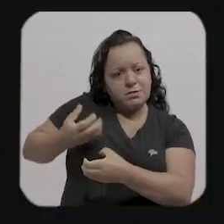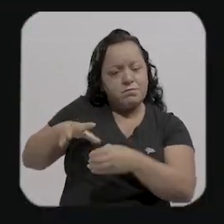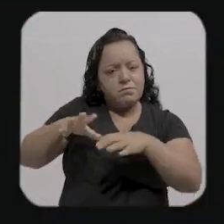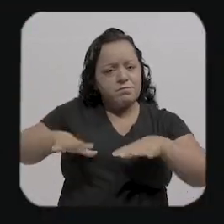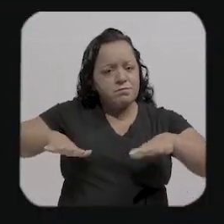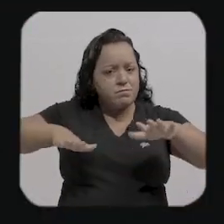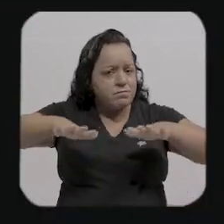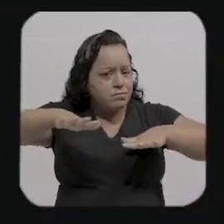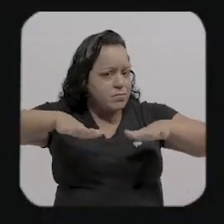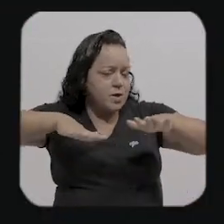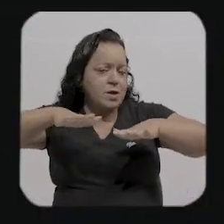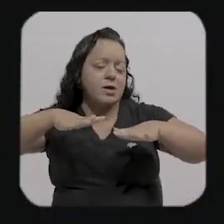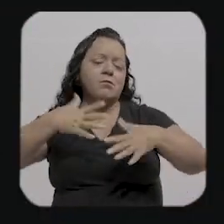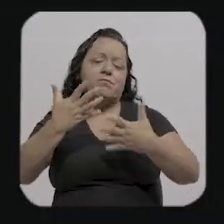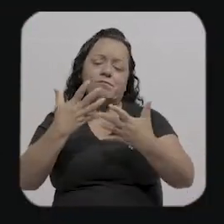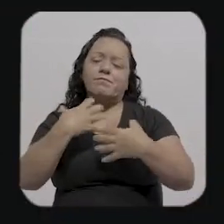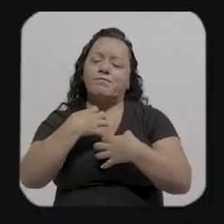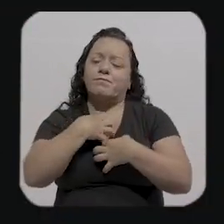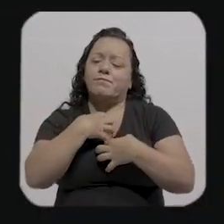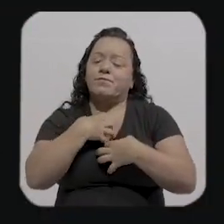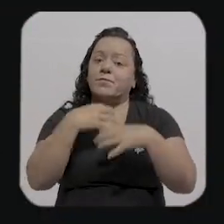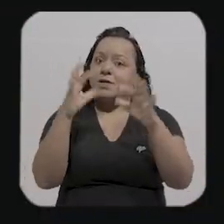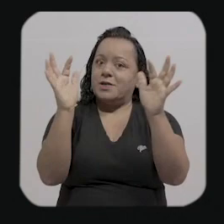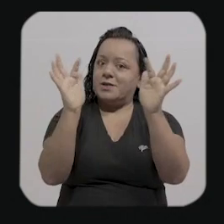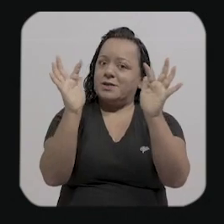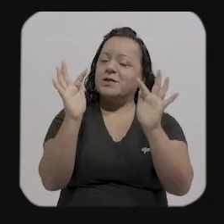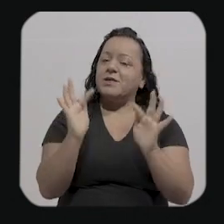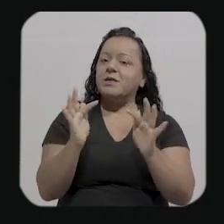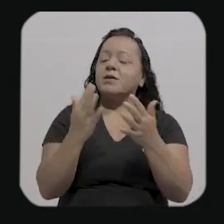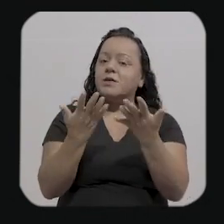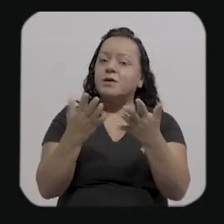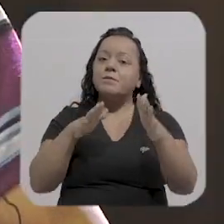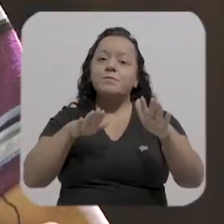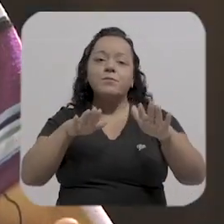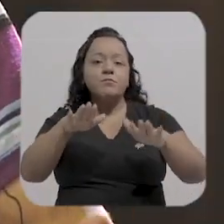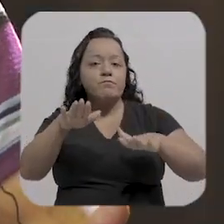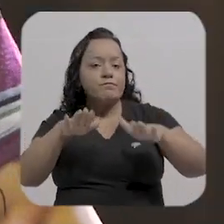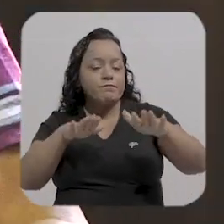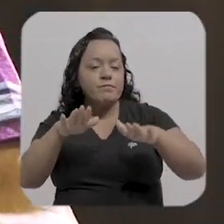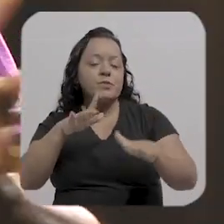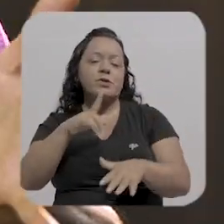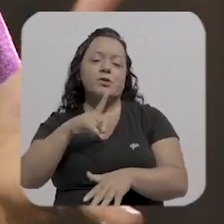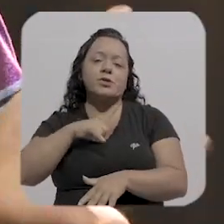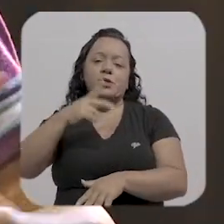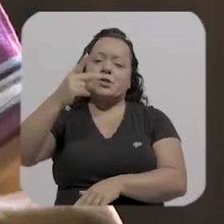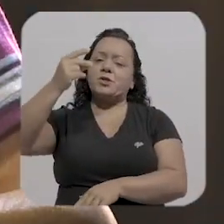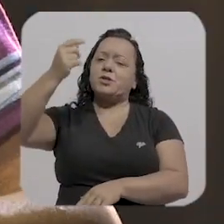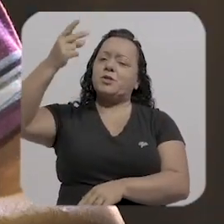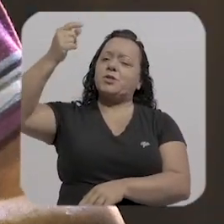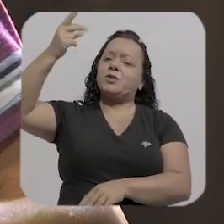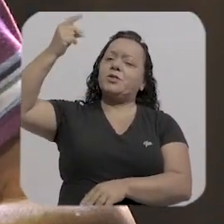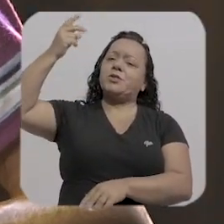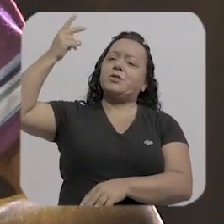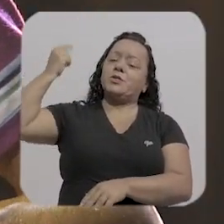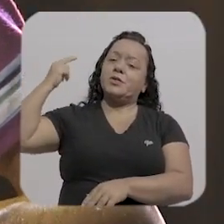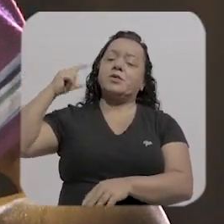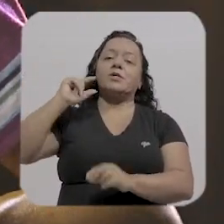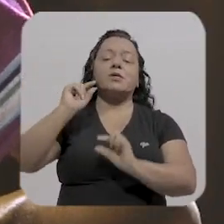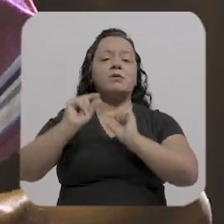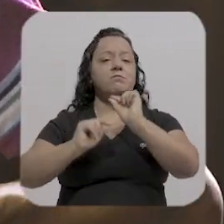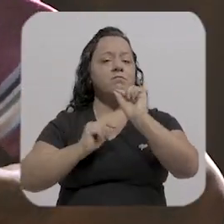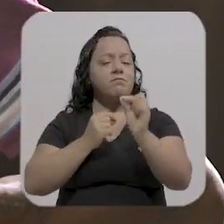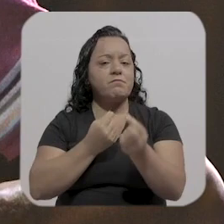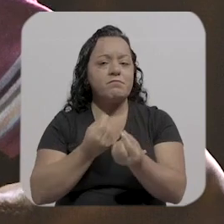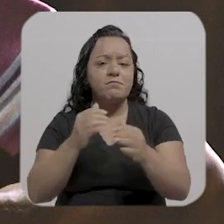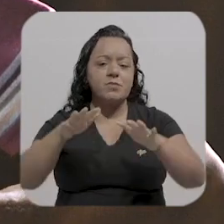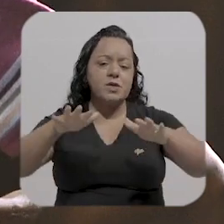que já tá há algum tempo aí fermentando fazendo banzeiro e essa vantagem também de Porto Velho porque ela é uma